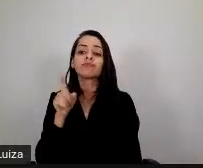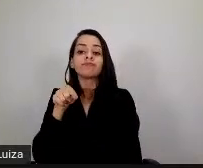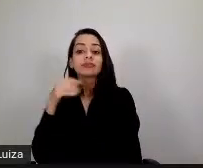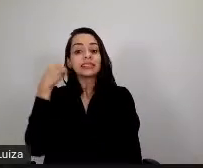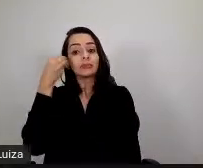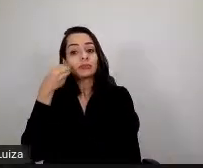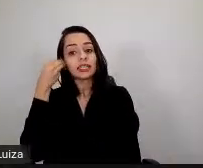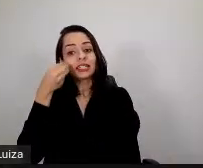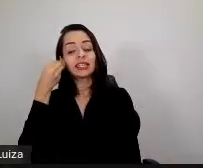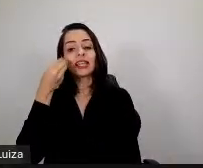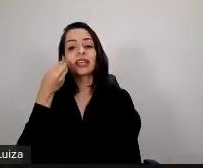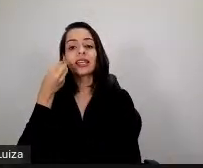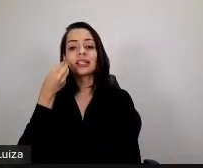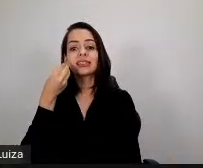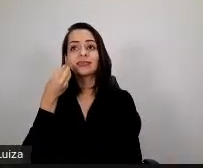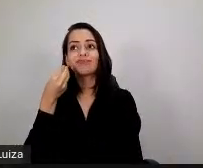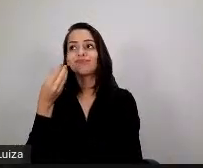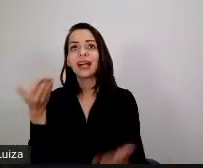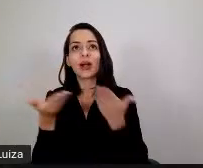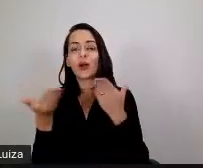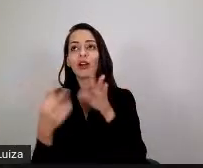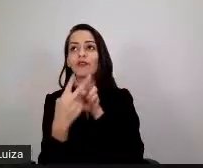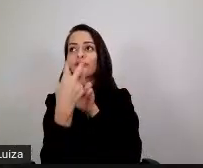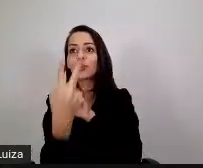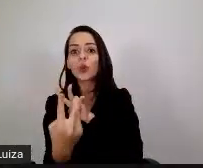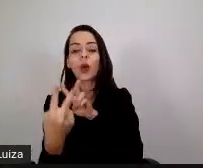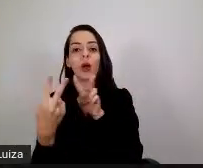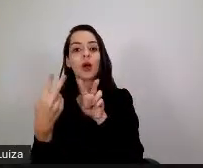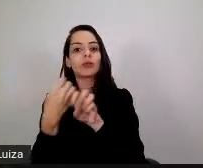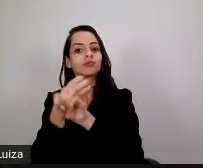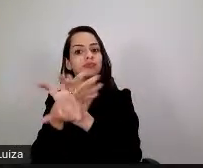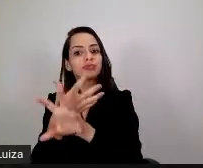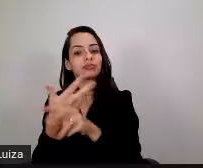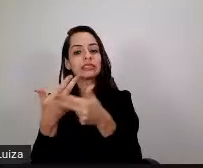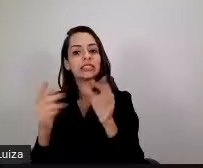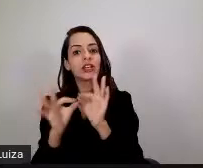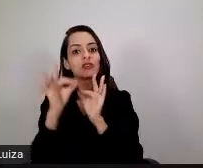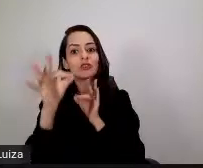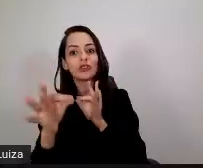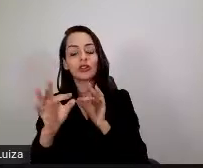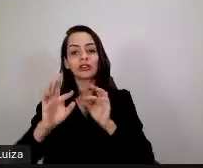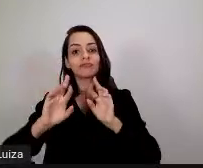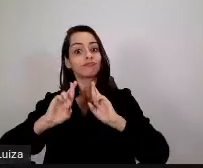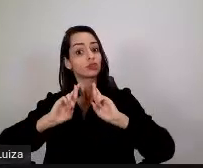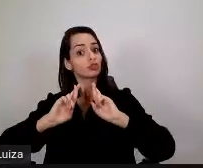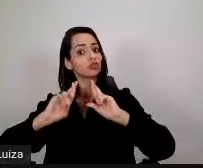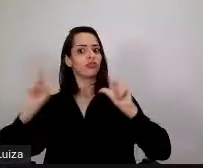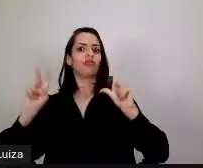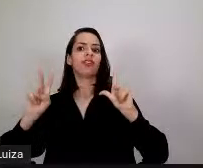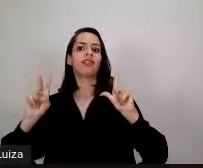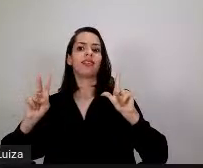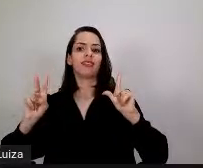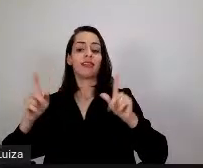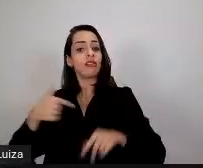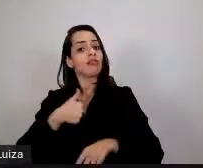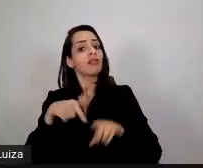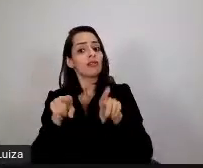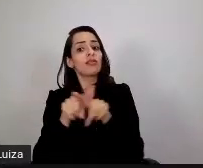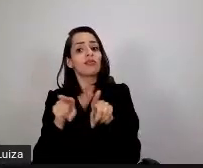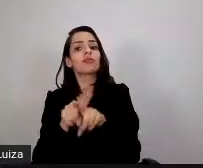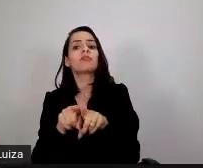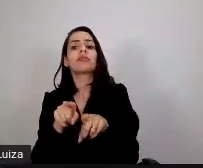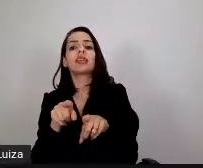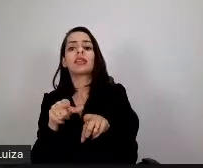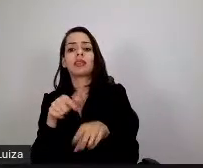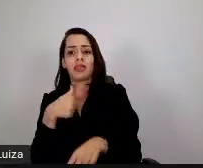tão diferente, trabalhar de forma não-pratical, eu também, como professor, tenho trabalhado nas ANPs,